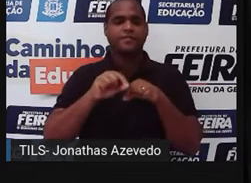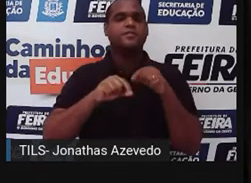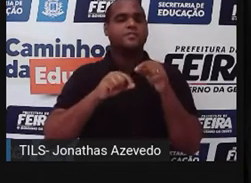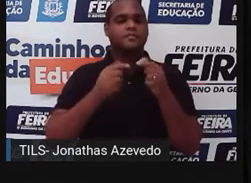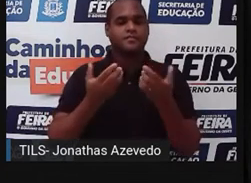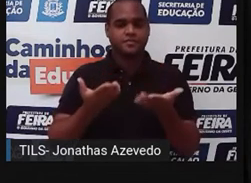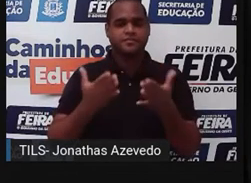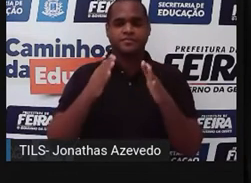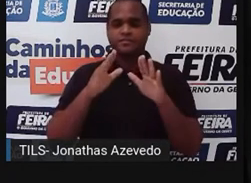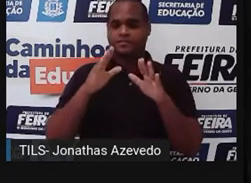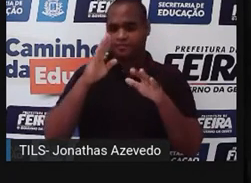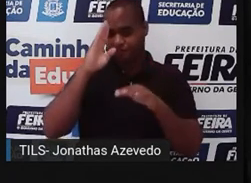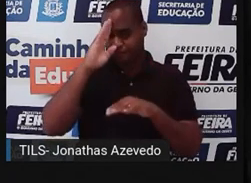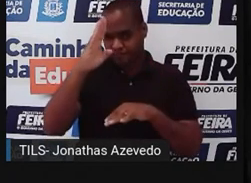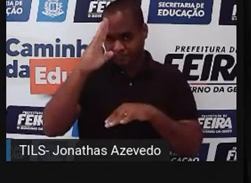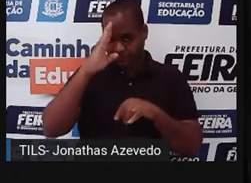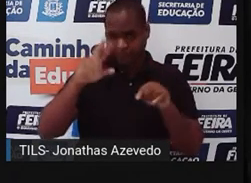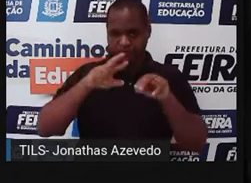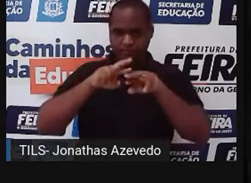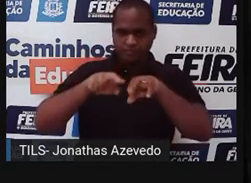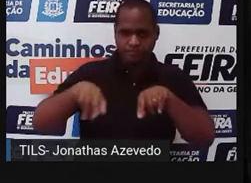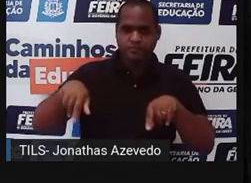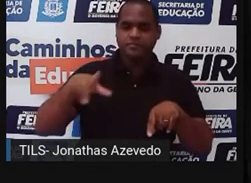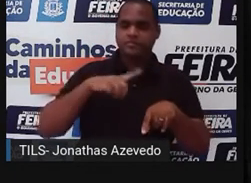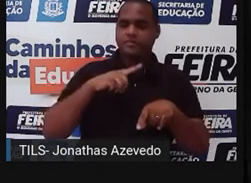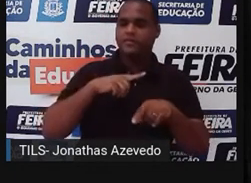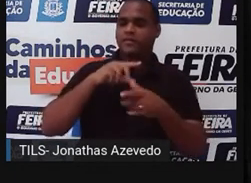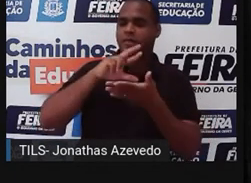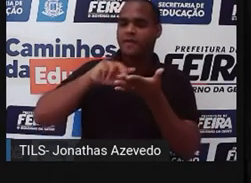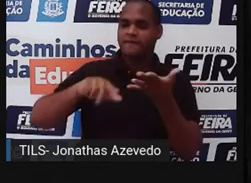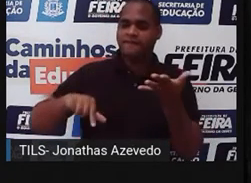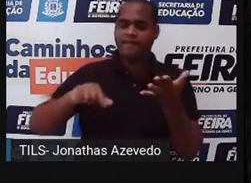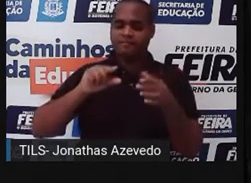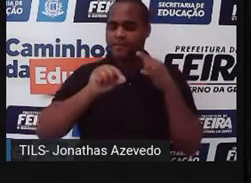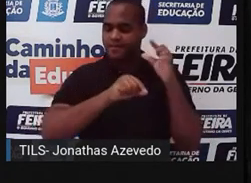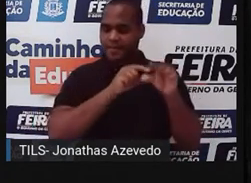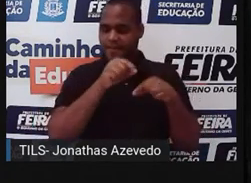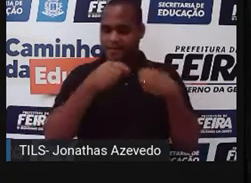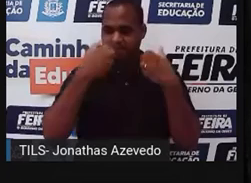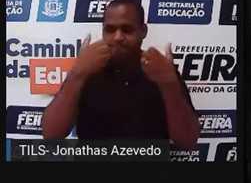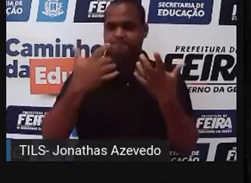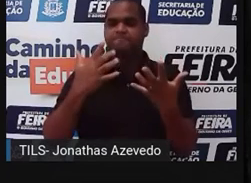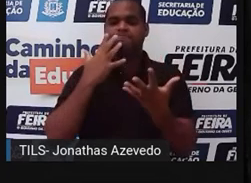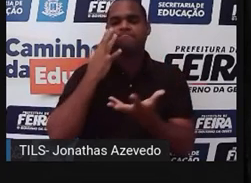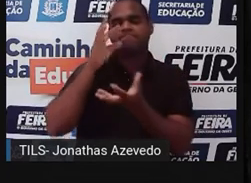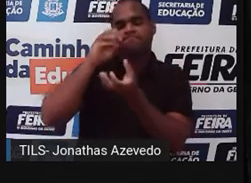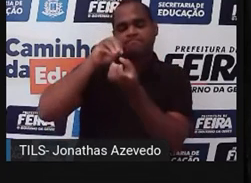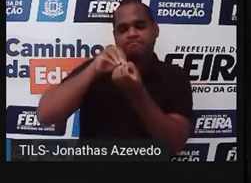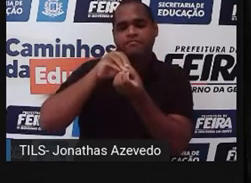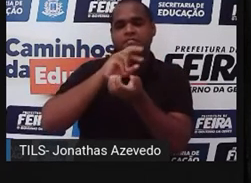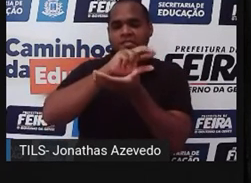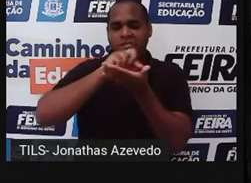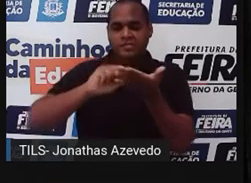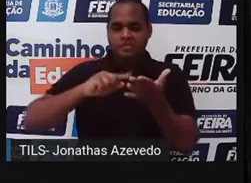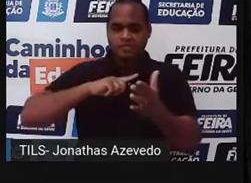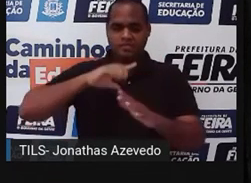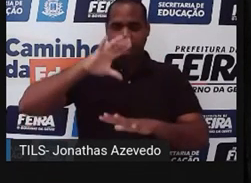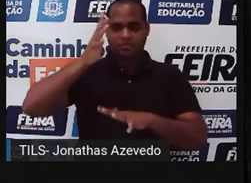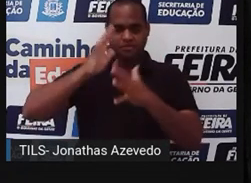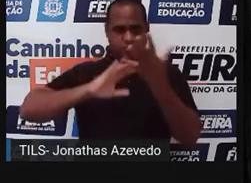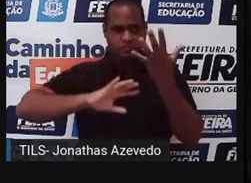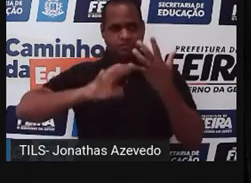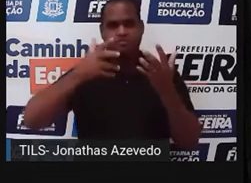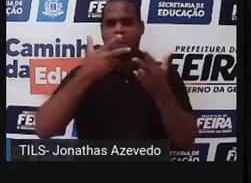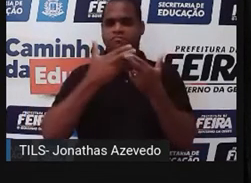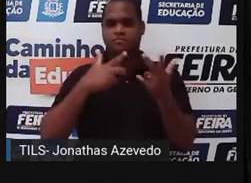esse corpo, o objetivo é relatar em mais detalhes o fato noticioso, indicando os eventos que ocorrem e